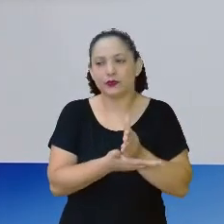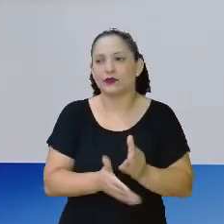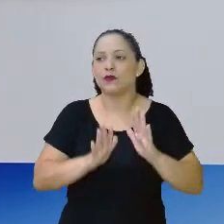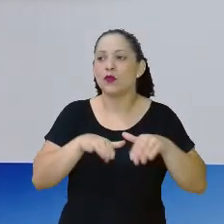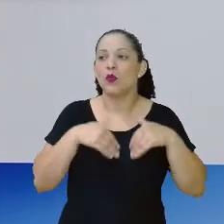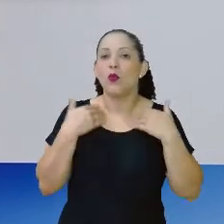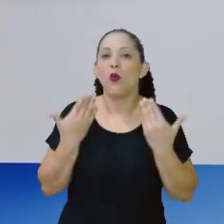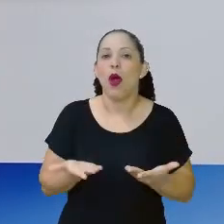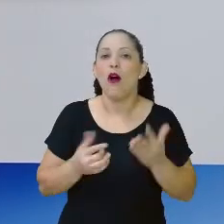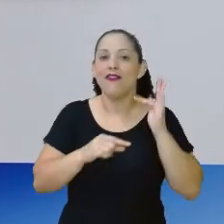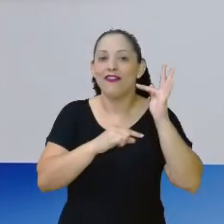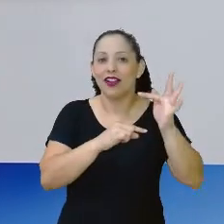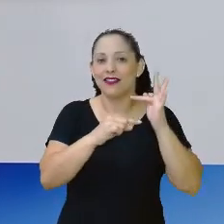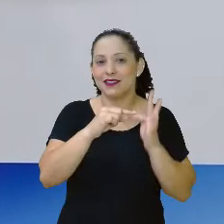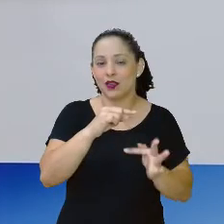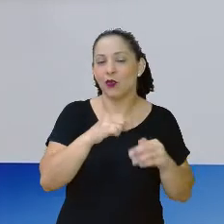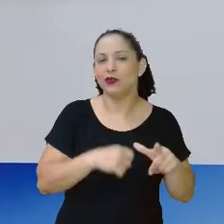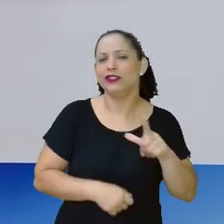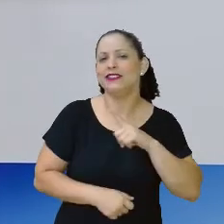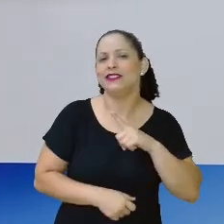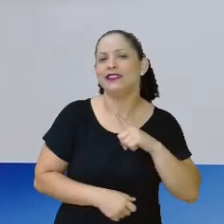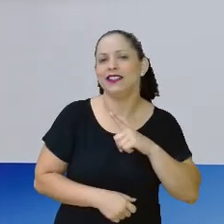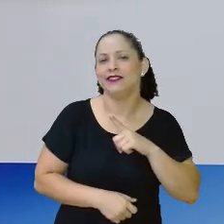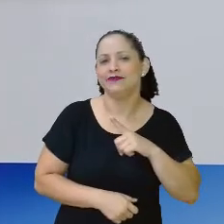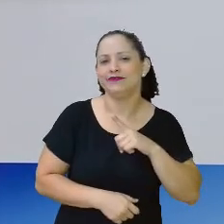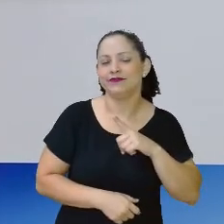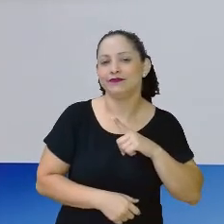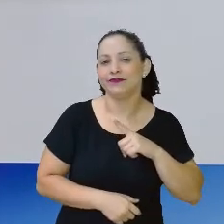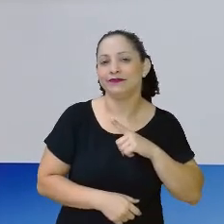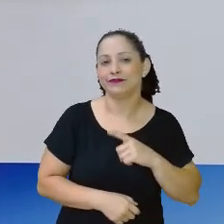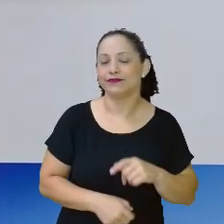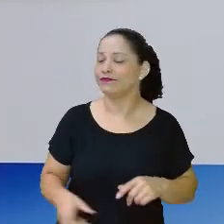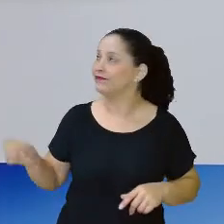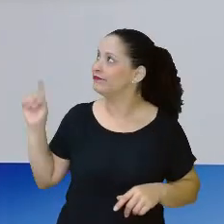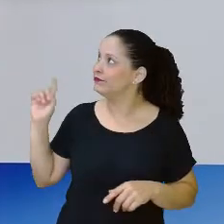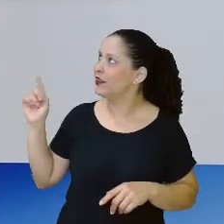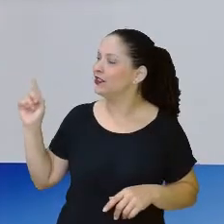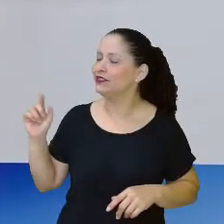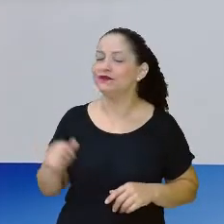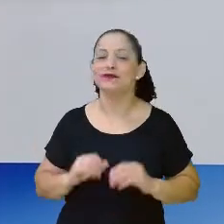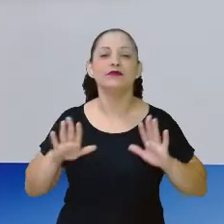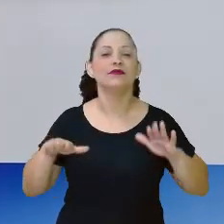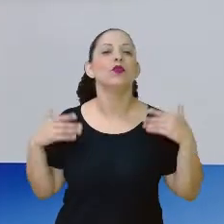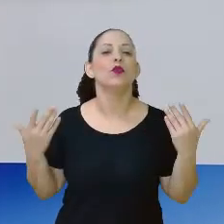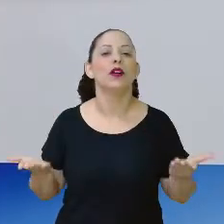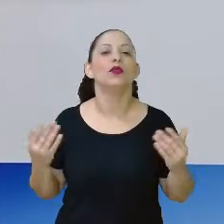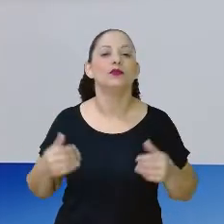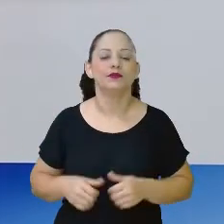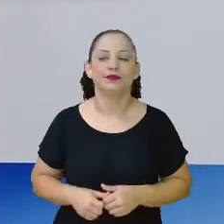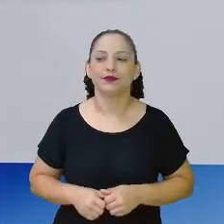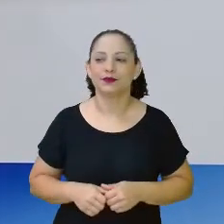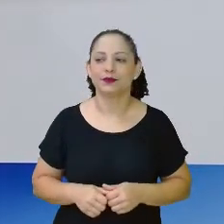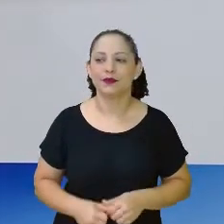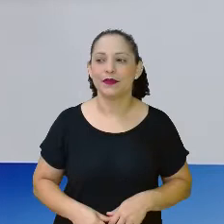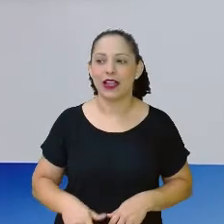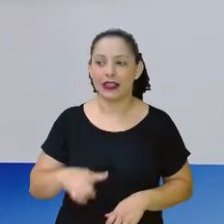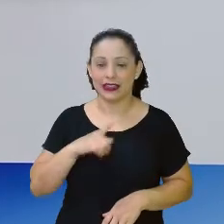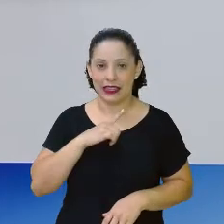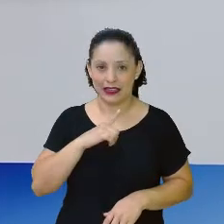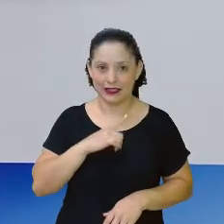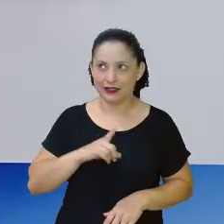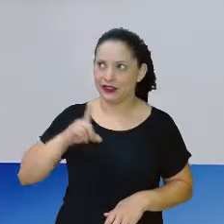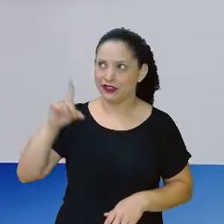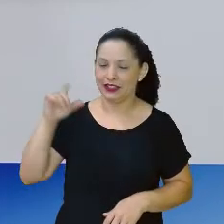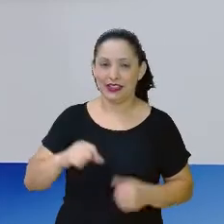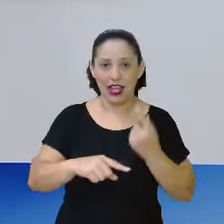é a fração que eu tenho aqui representando apenas uma moedinha dessa? Aí eu trouxe a fração aqui, ó,